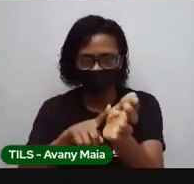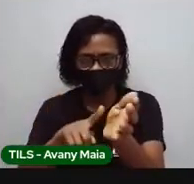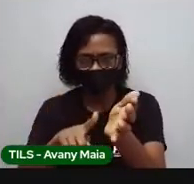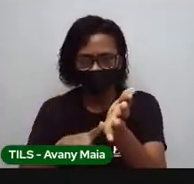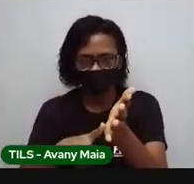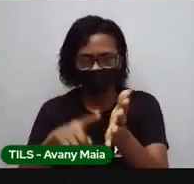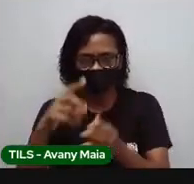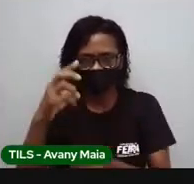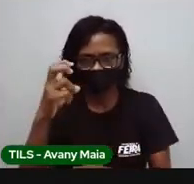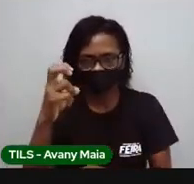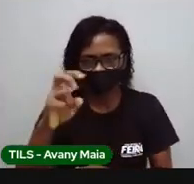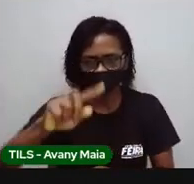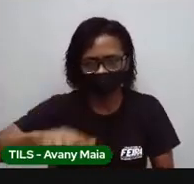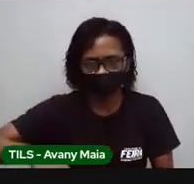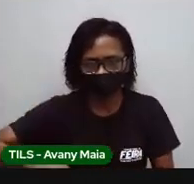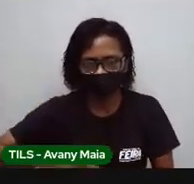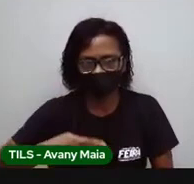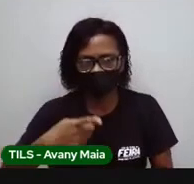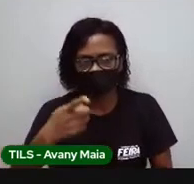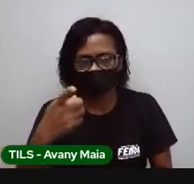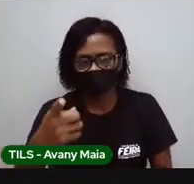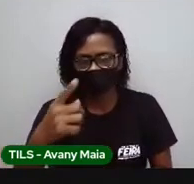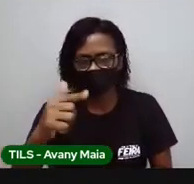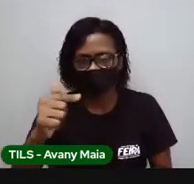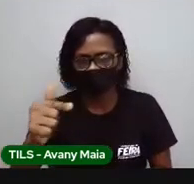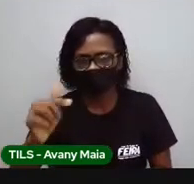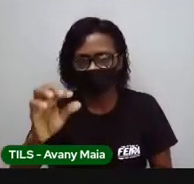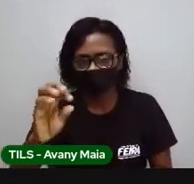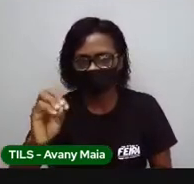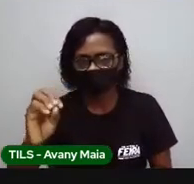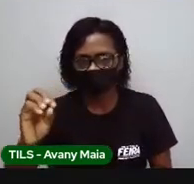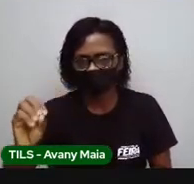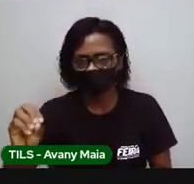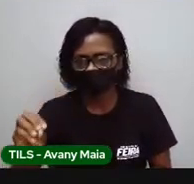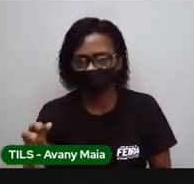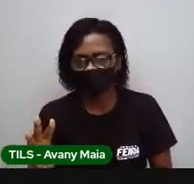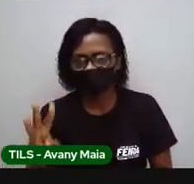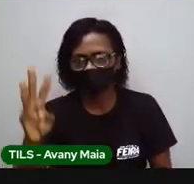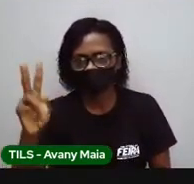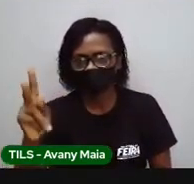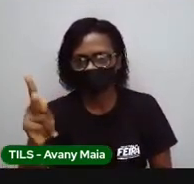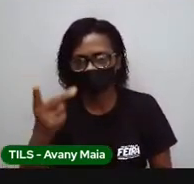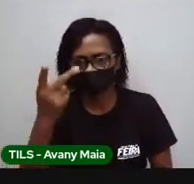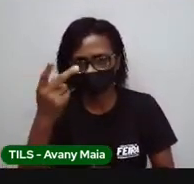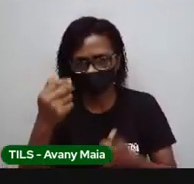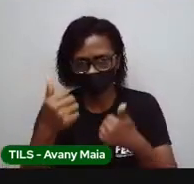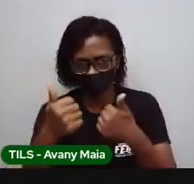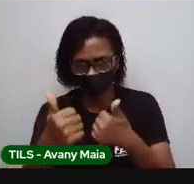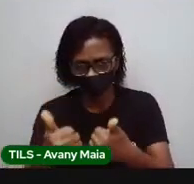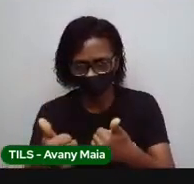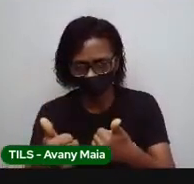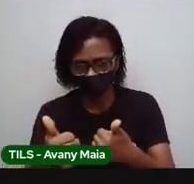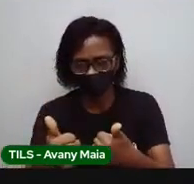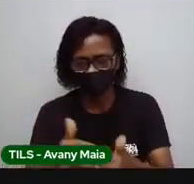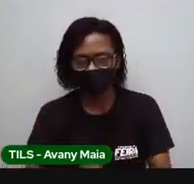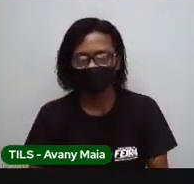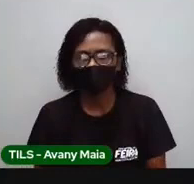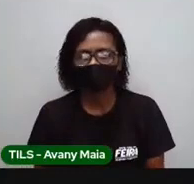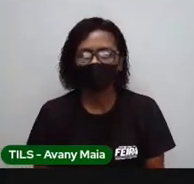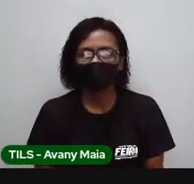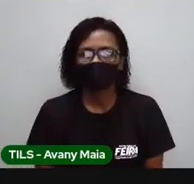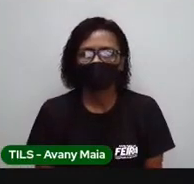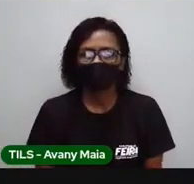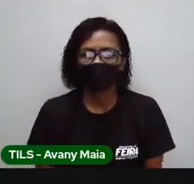que está no problema, na situação. Então, fazendo essa multiplicação, 95 vezes 6,